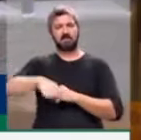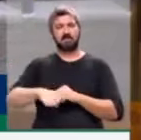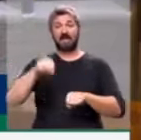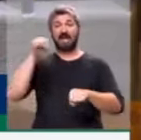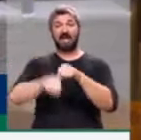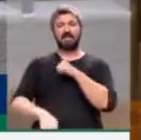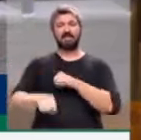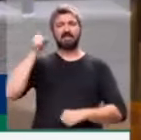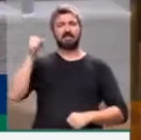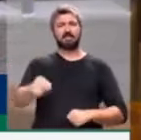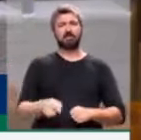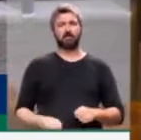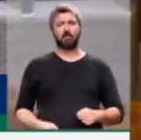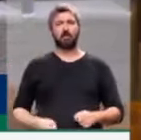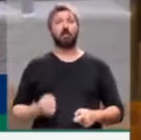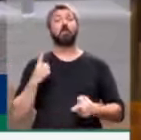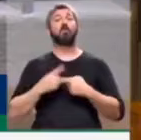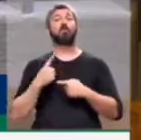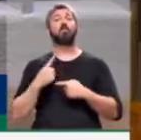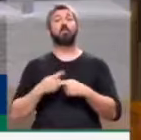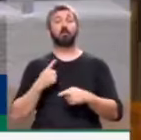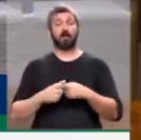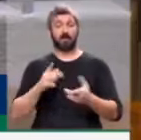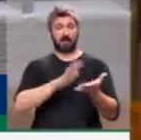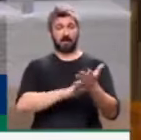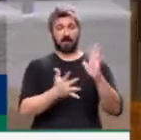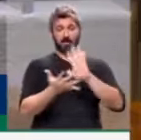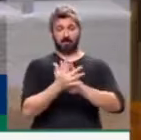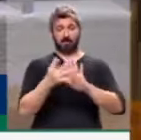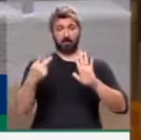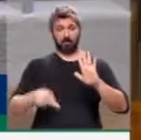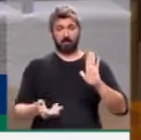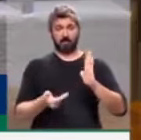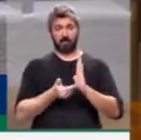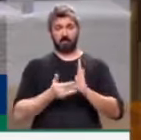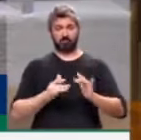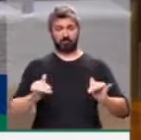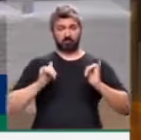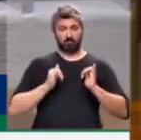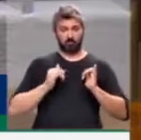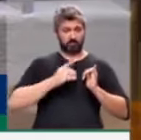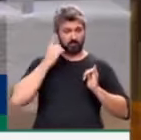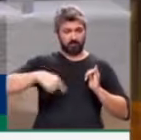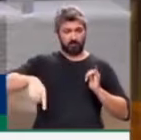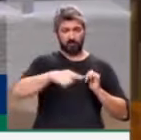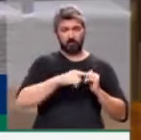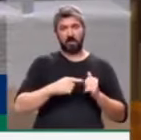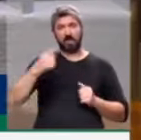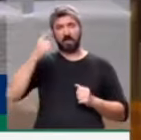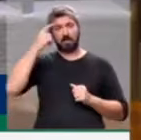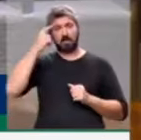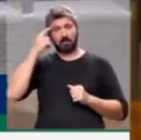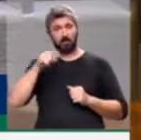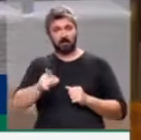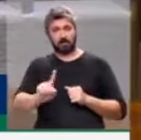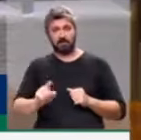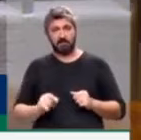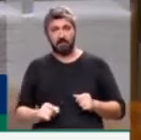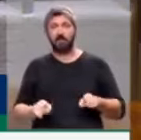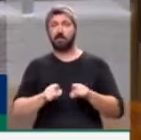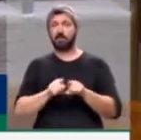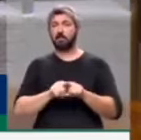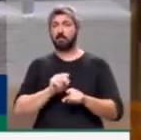genocida, sob pena das nossas mãos, das mãos desta Casa, dos parlamentares que assim não pensar e da própria